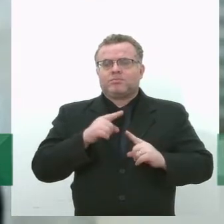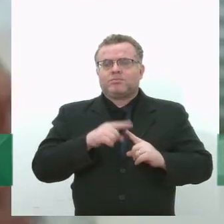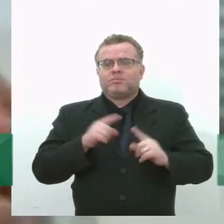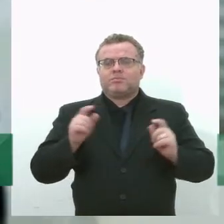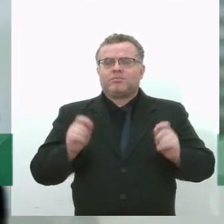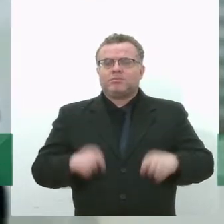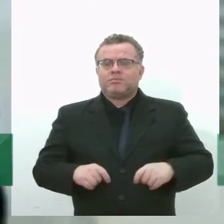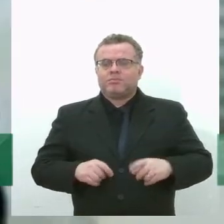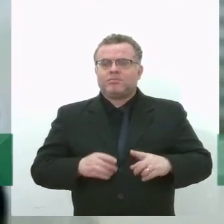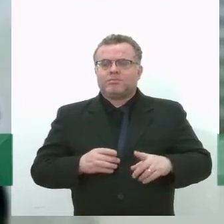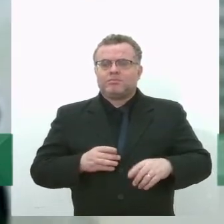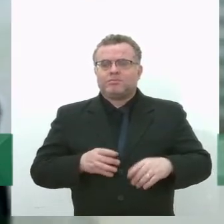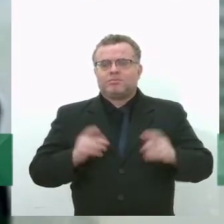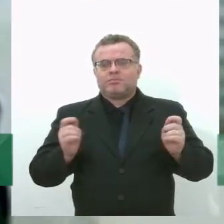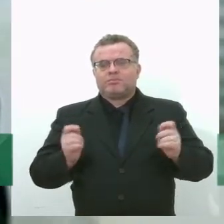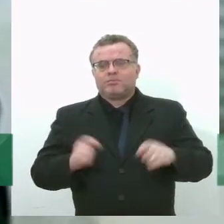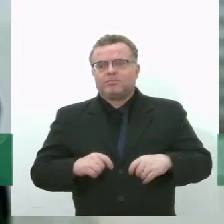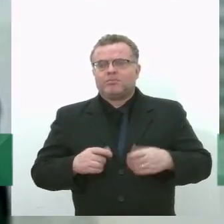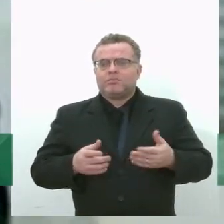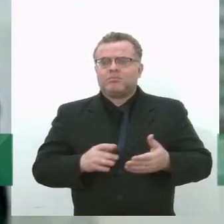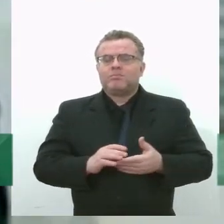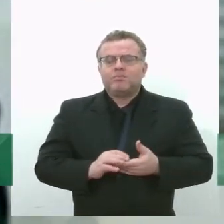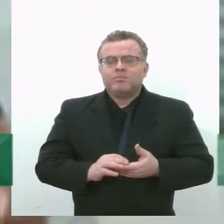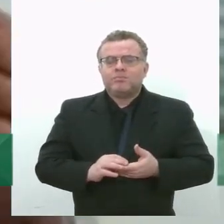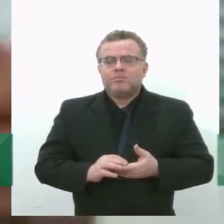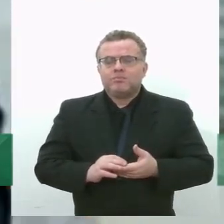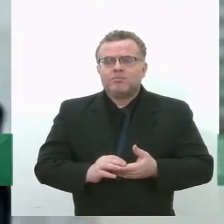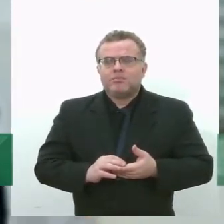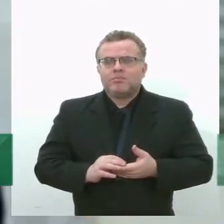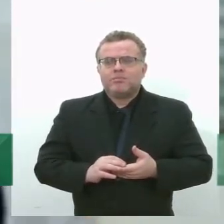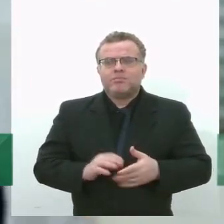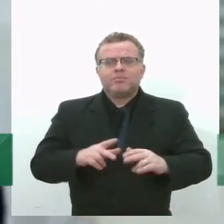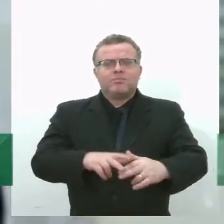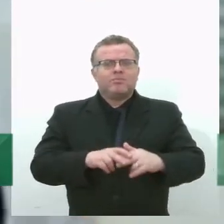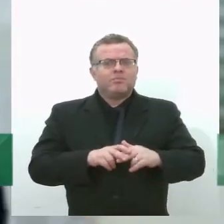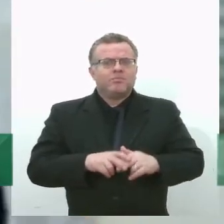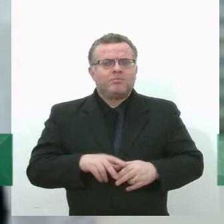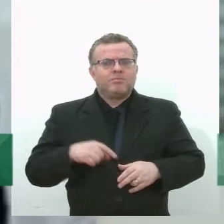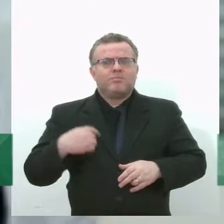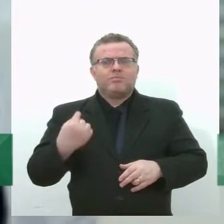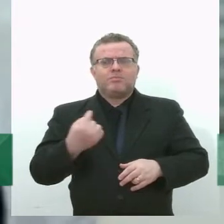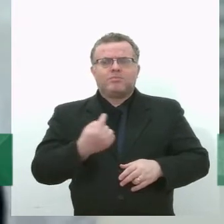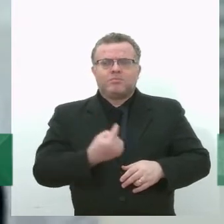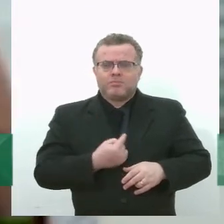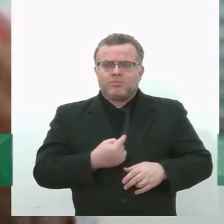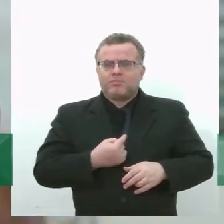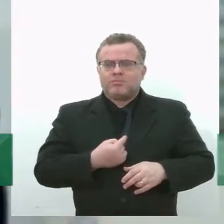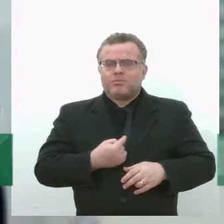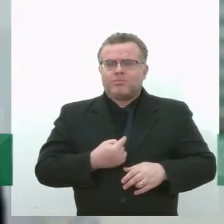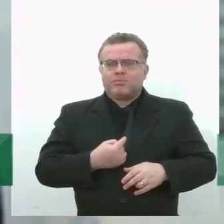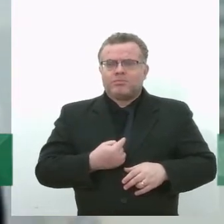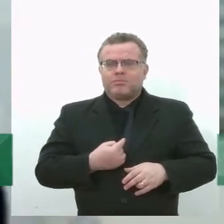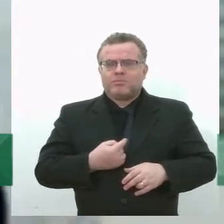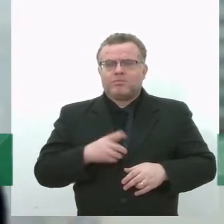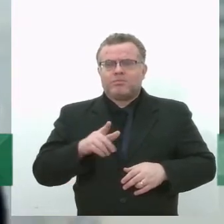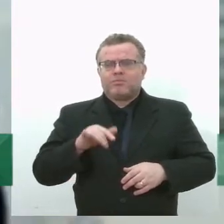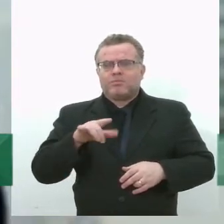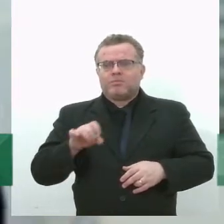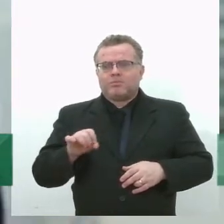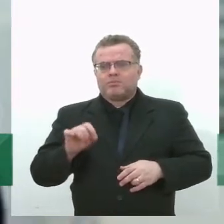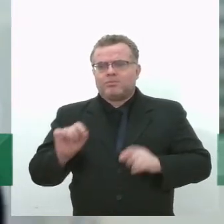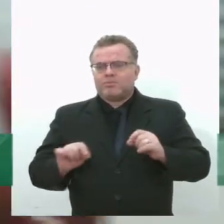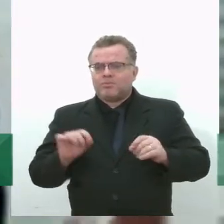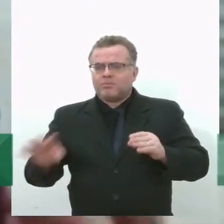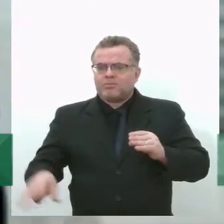o metano no caso, né? Então, a gente vai completando com lixo, instalando todo o sistema de